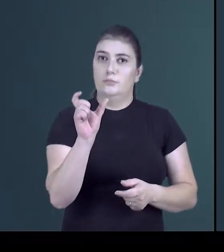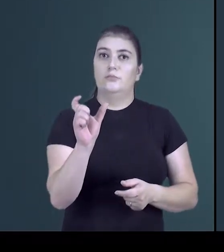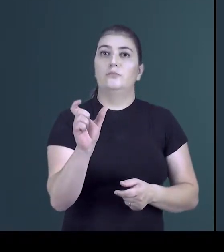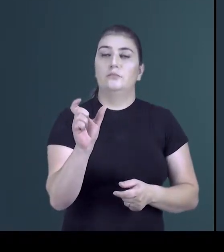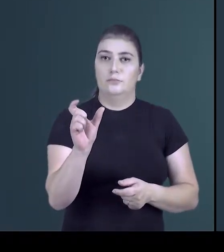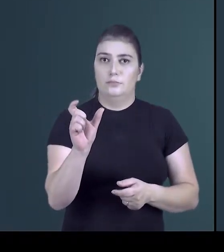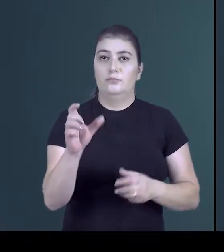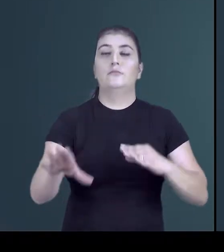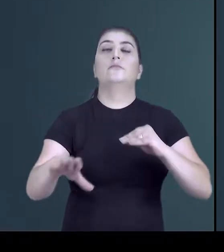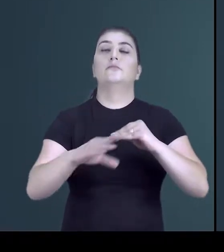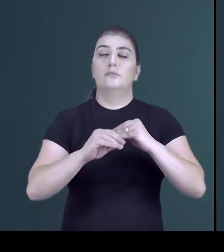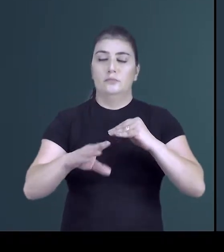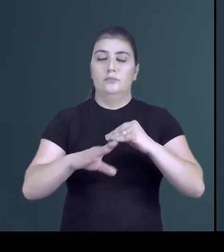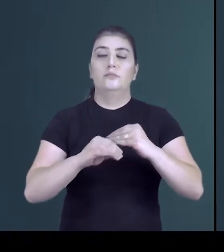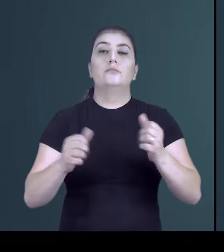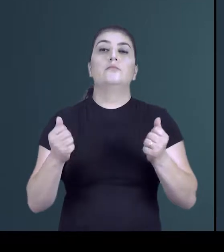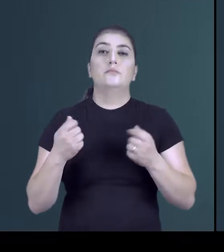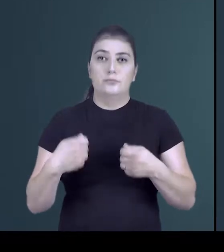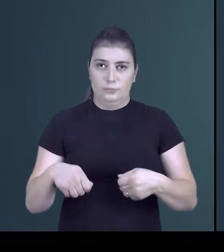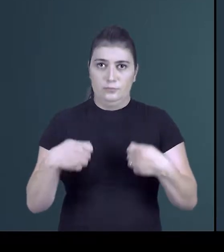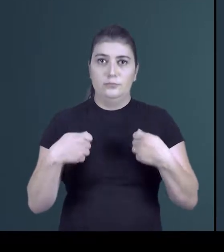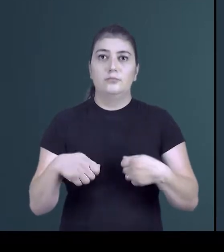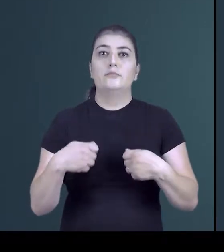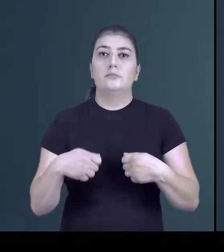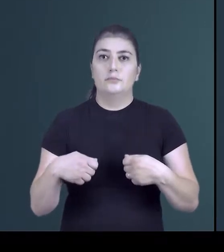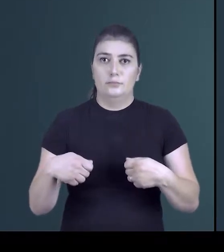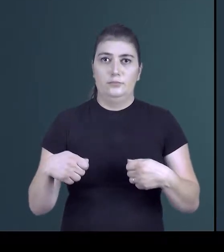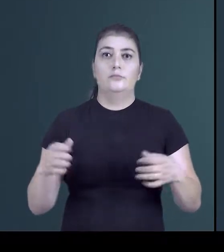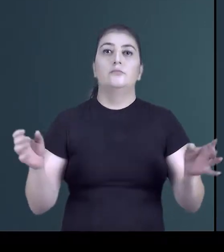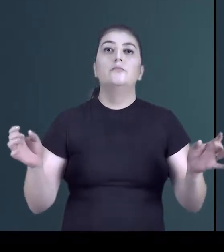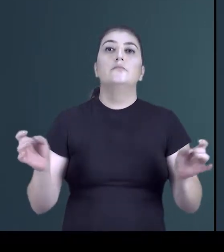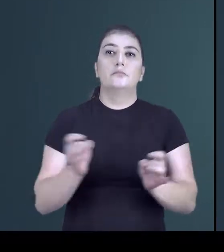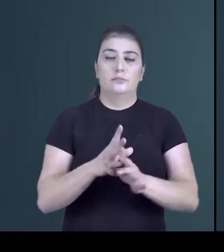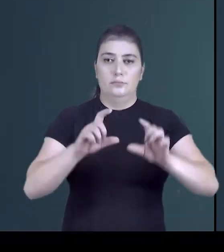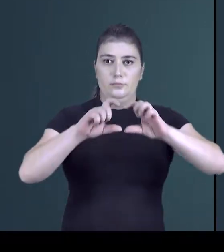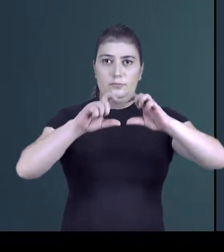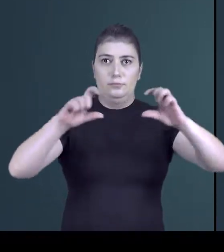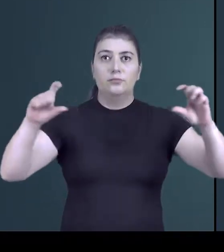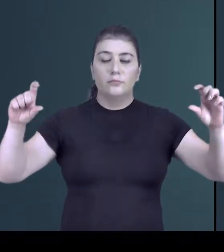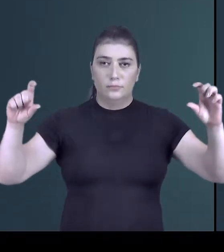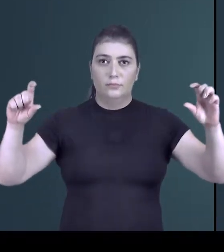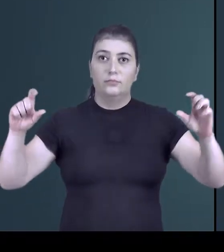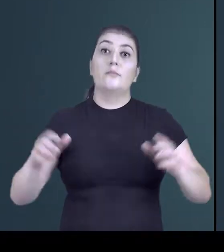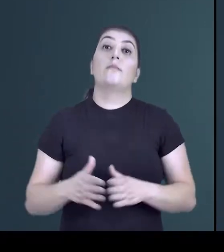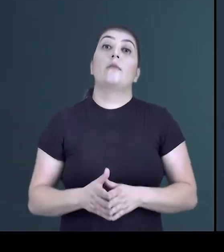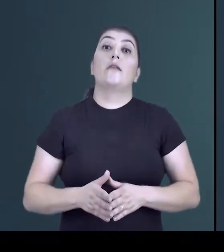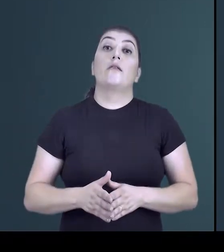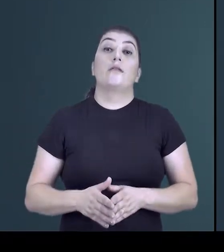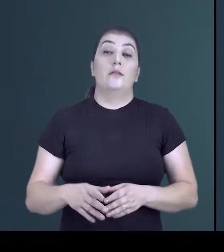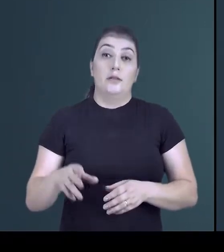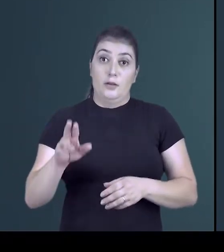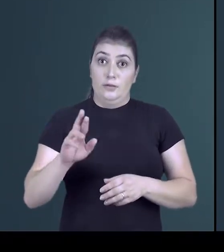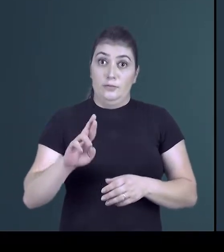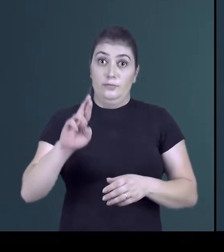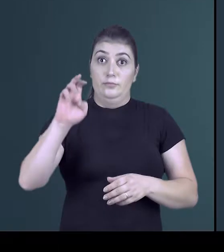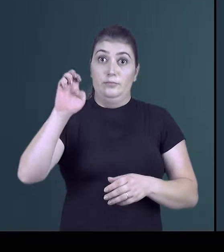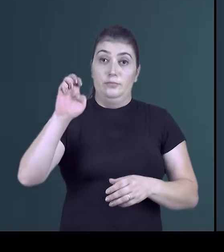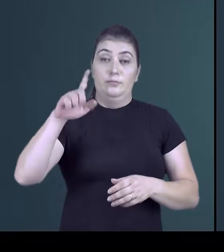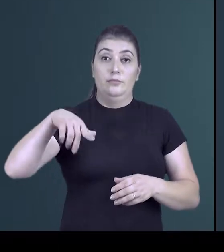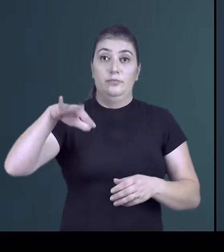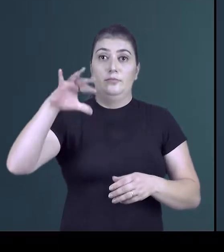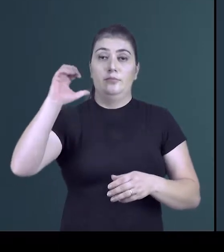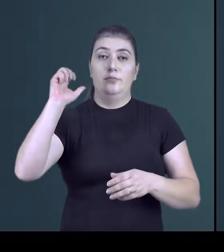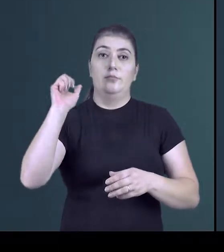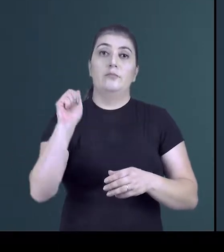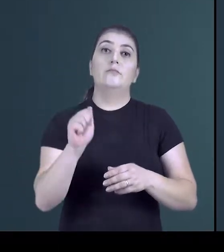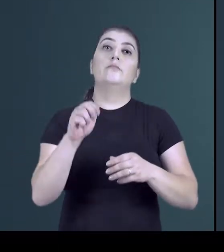necessitar de outros complementos para dar a ideia completa para esses termos. Ao tratarmos da regência nominal,